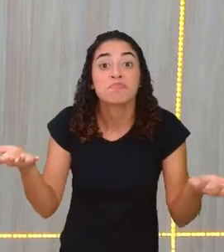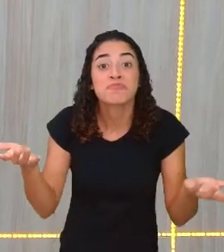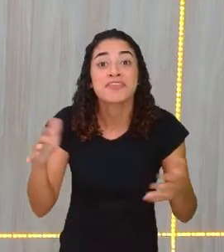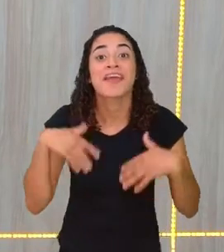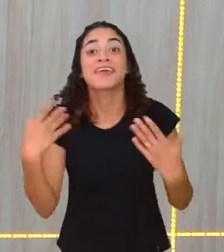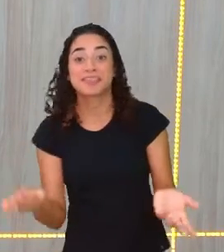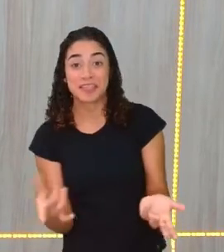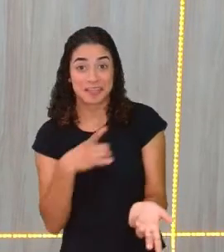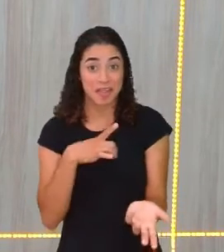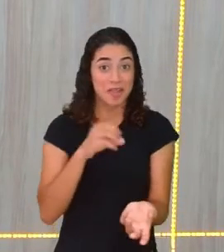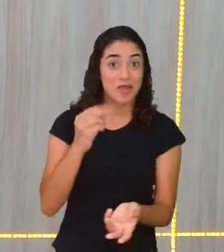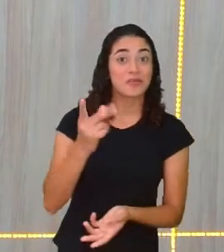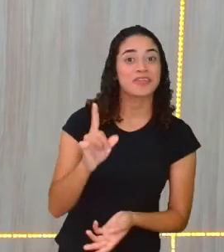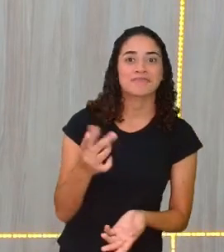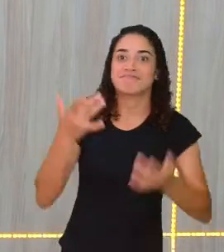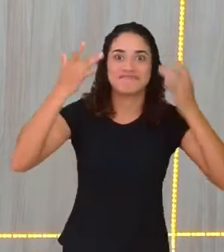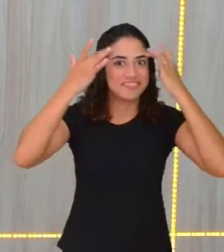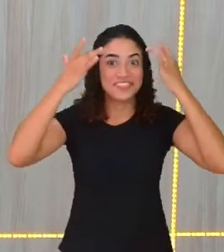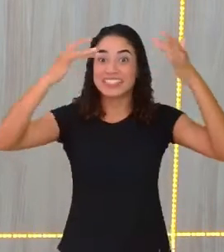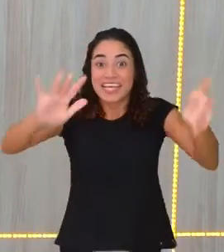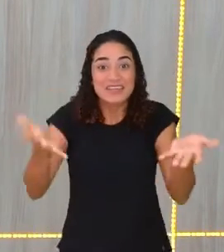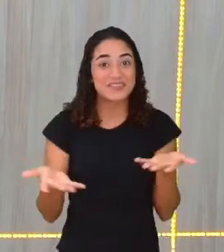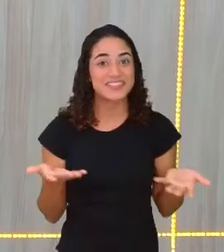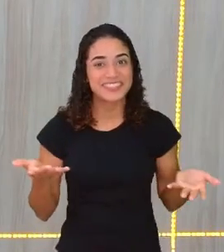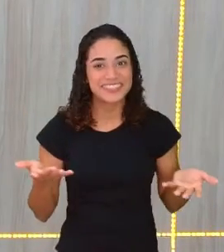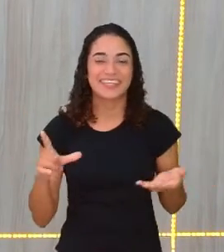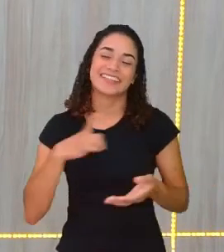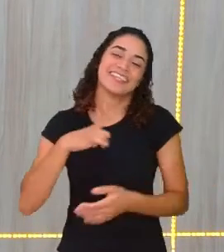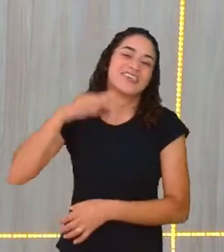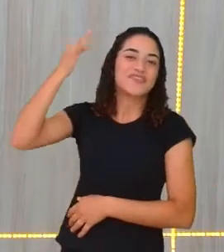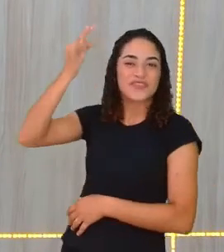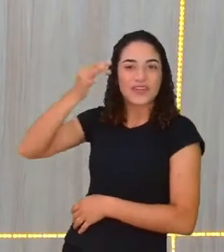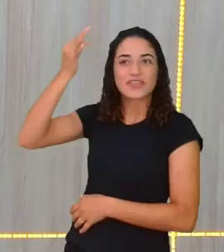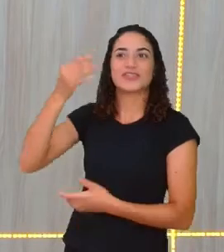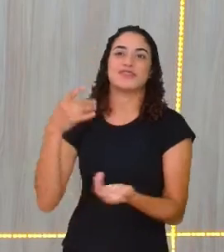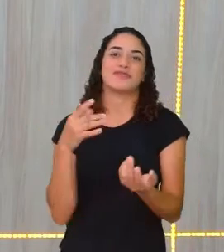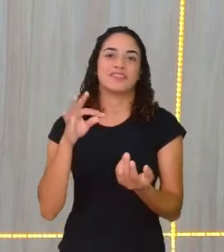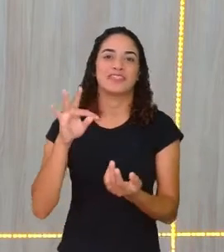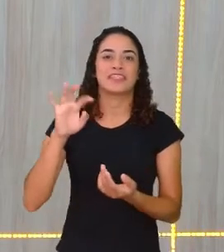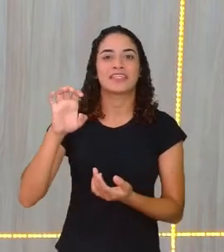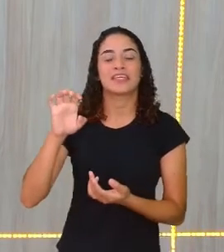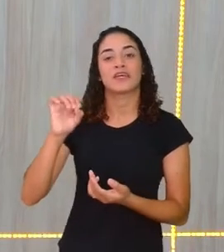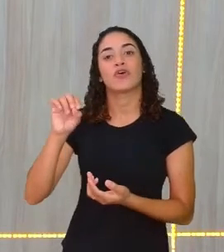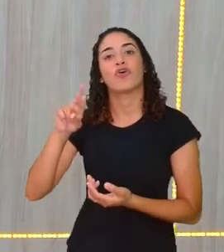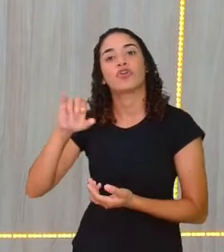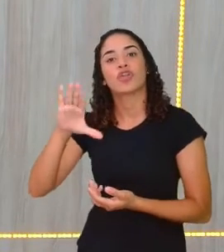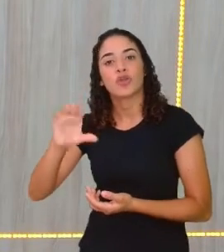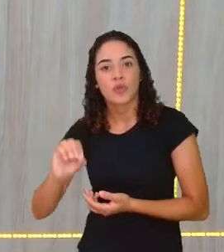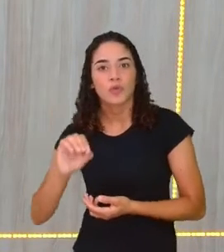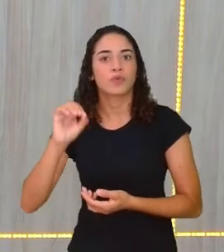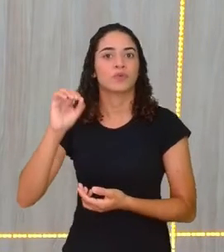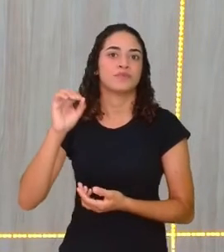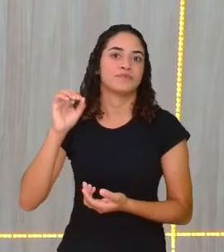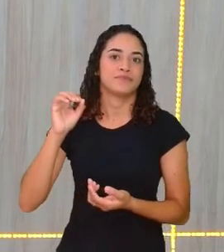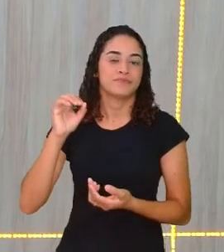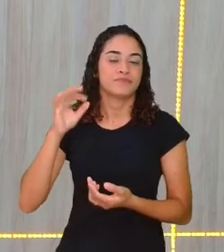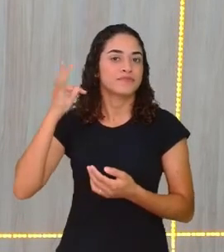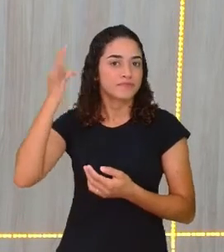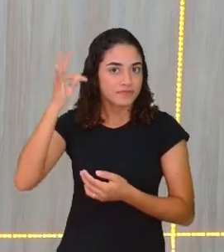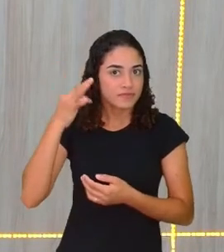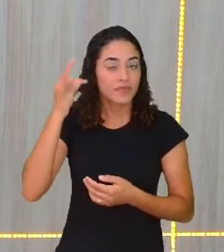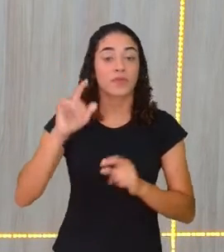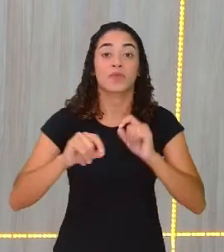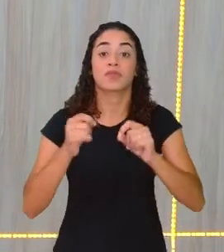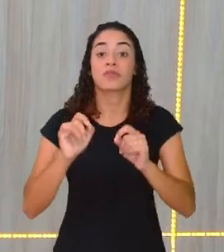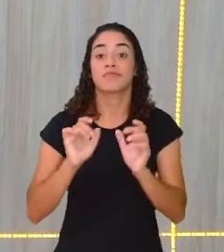ter, não é? E aí temos filósofos, teóricos, não é? Da parte da